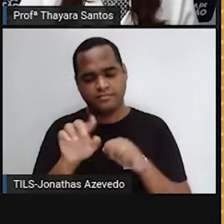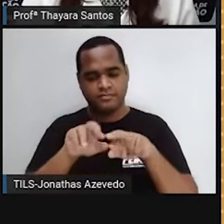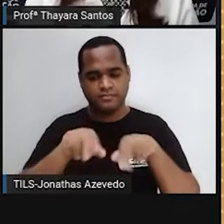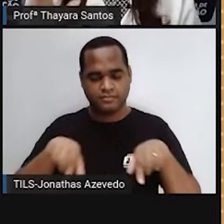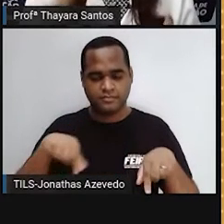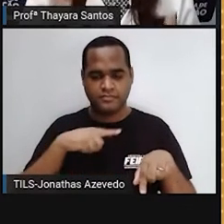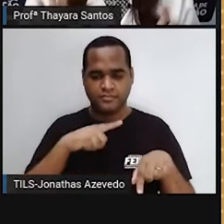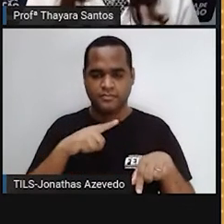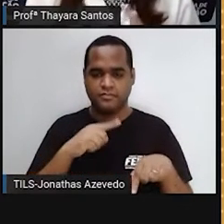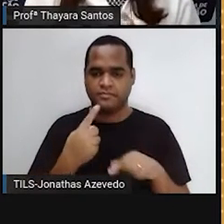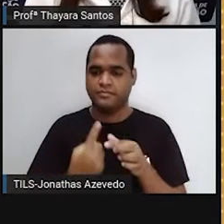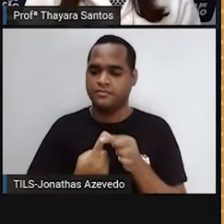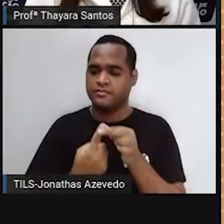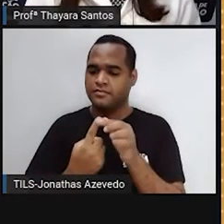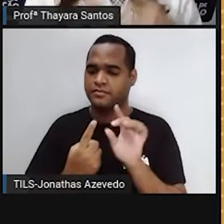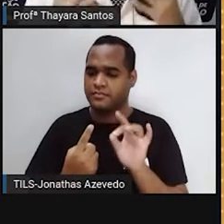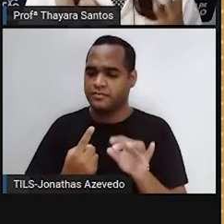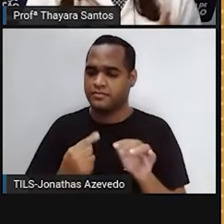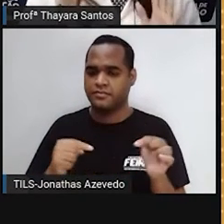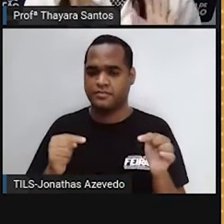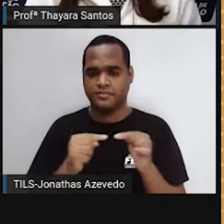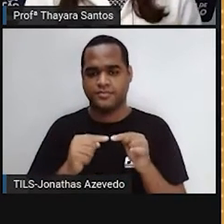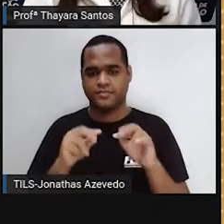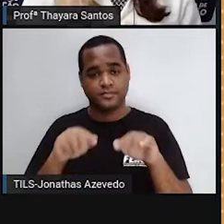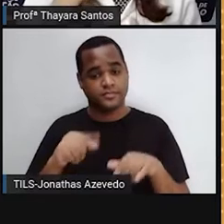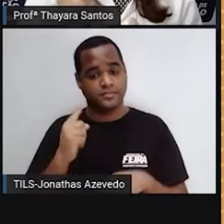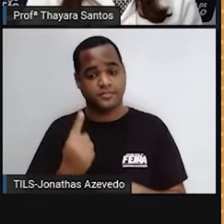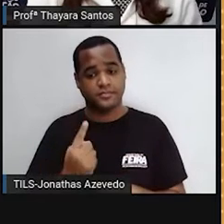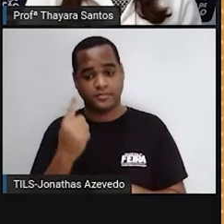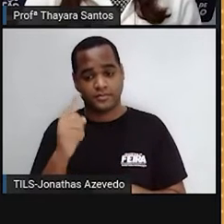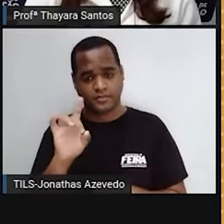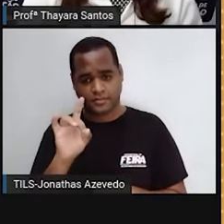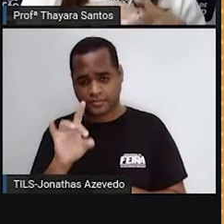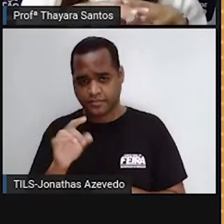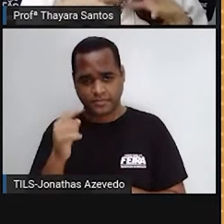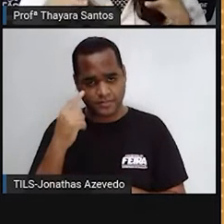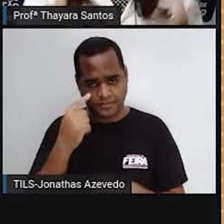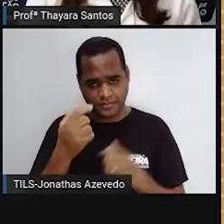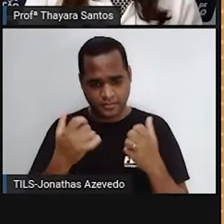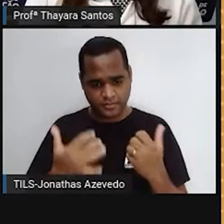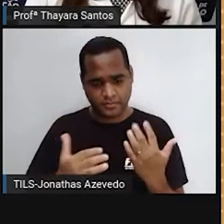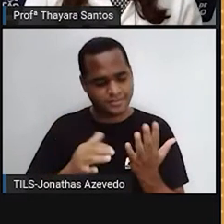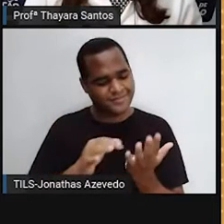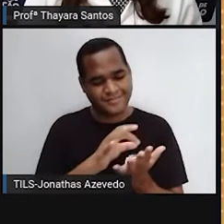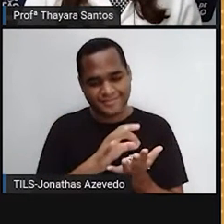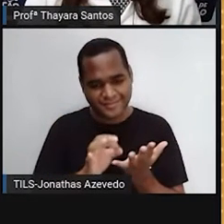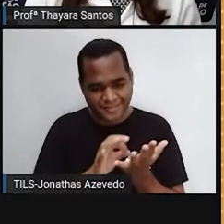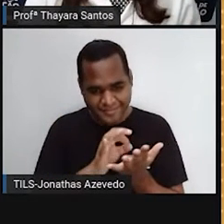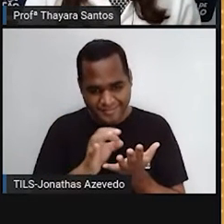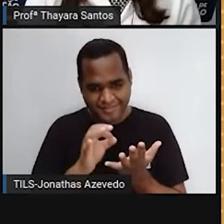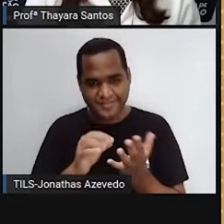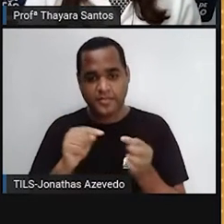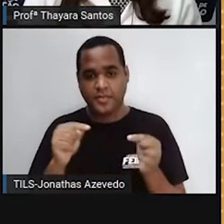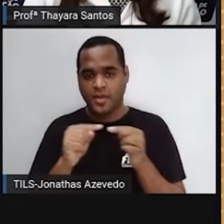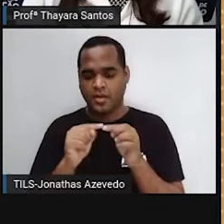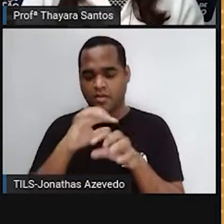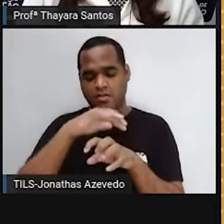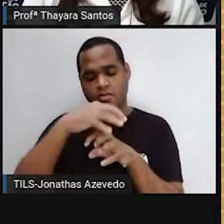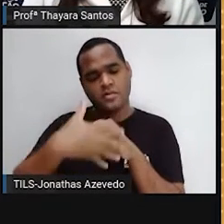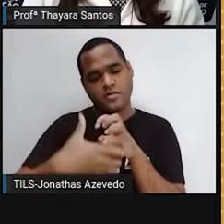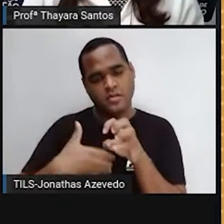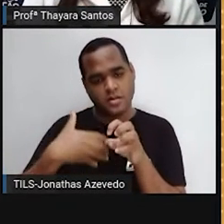esse daí é um modelinho básico do vírus que é formado somente por material genético e uma cápsula de proteína que envolve ele.